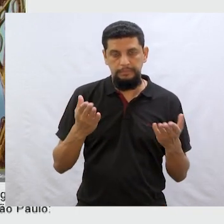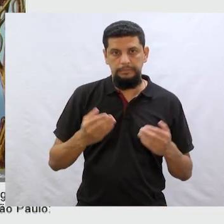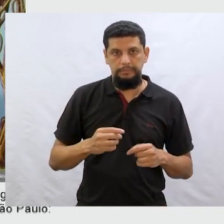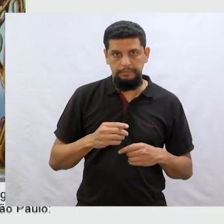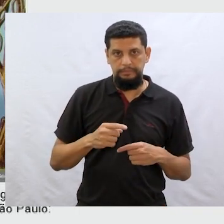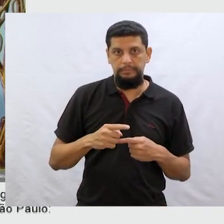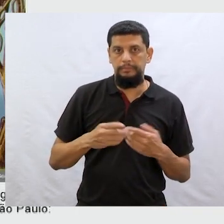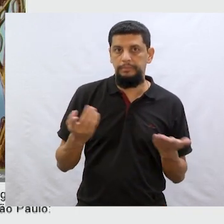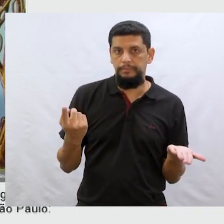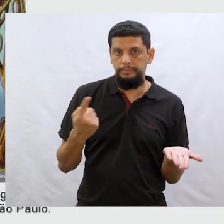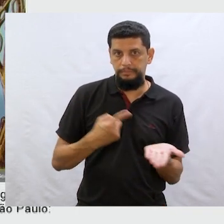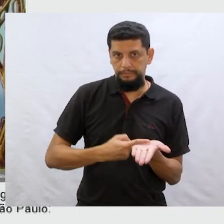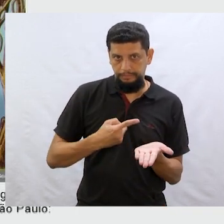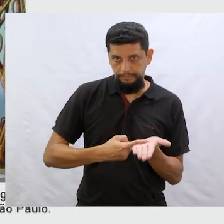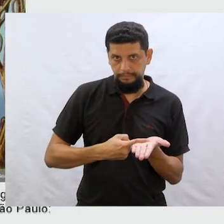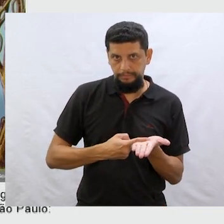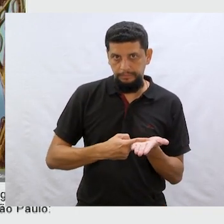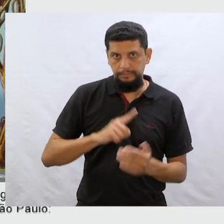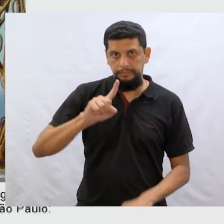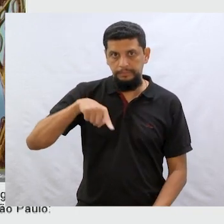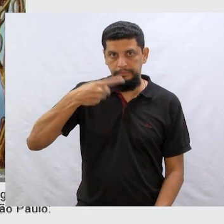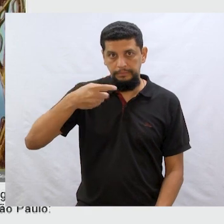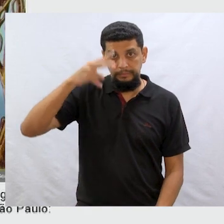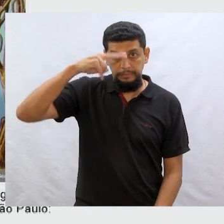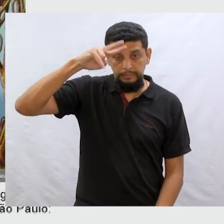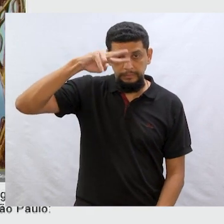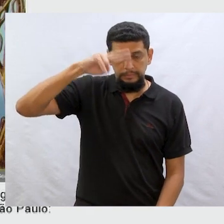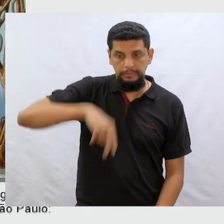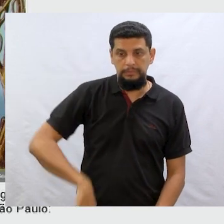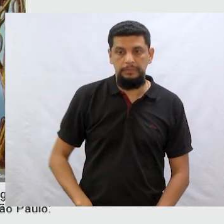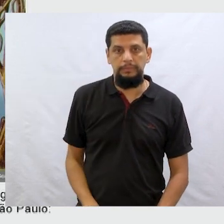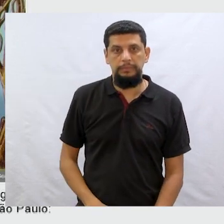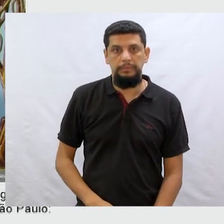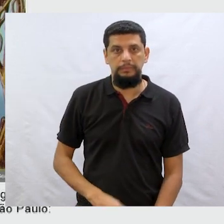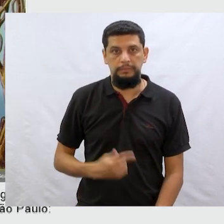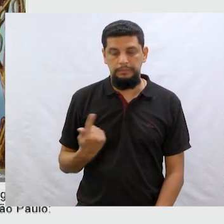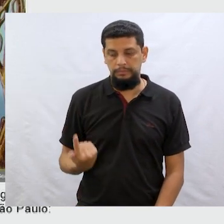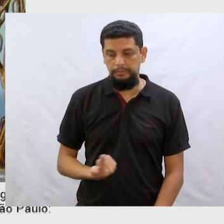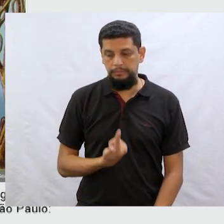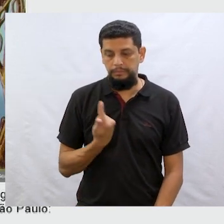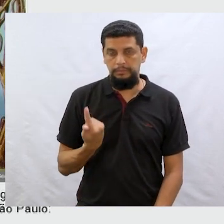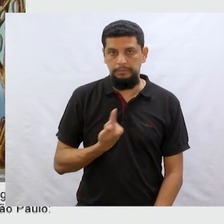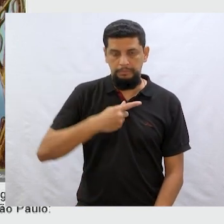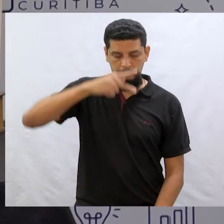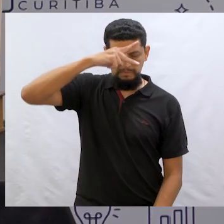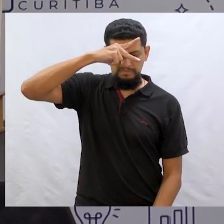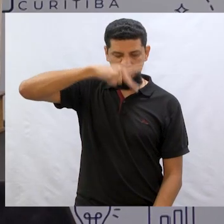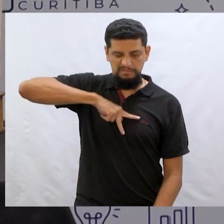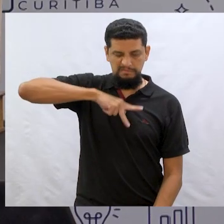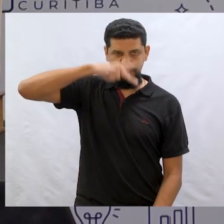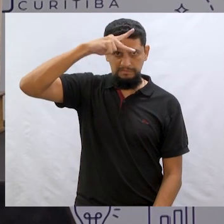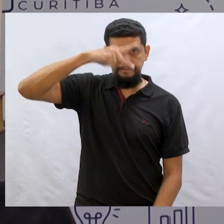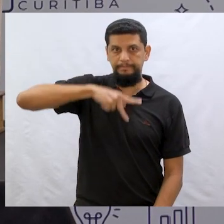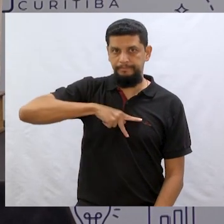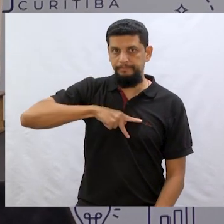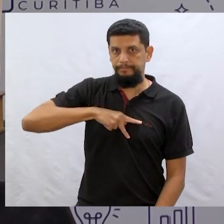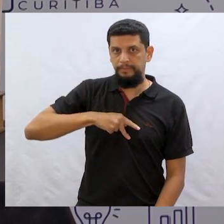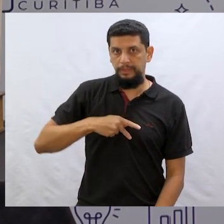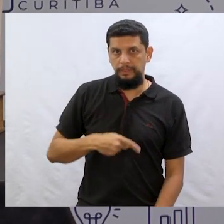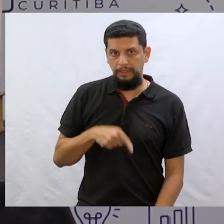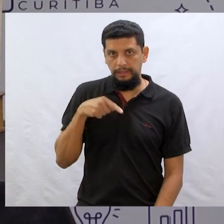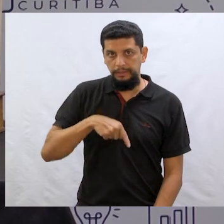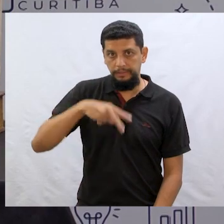ela por último, combinado? Outra história que ela comentou foi O Gigante Egoísta. Isso mesmo,